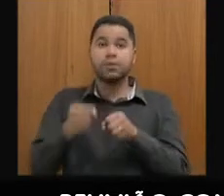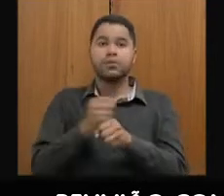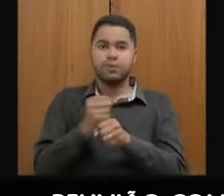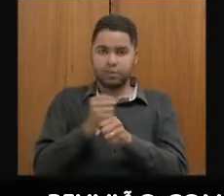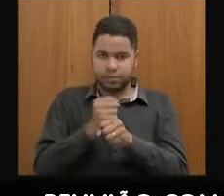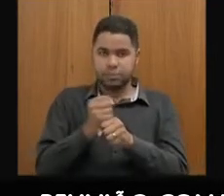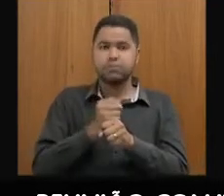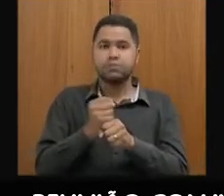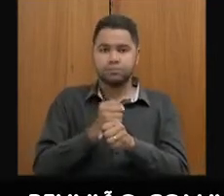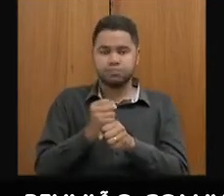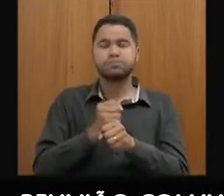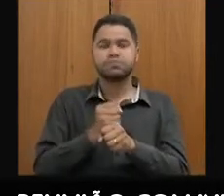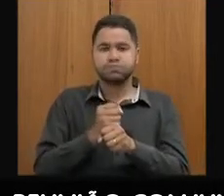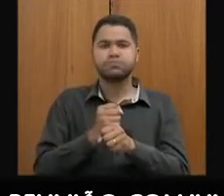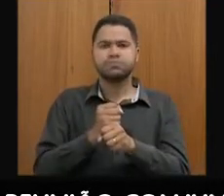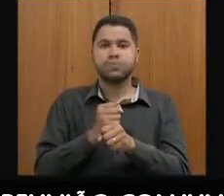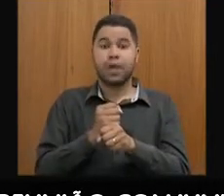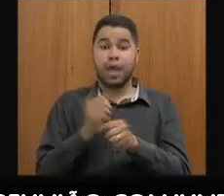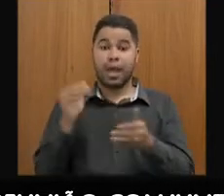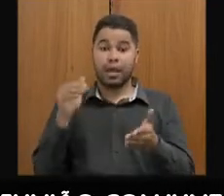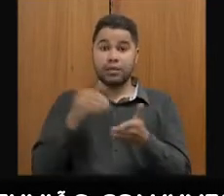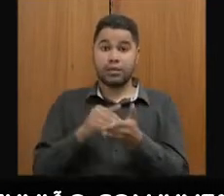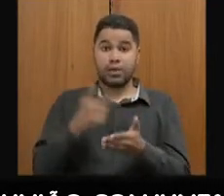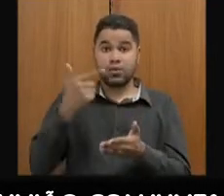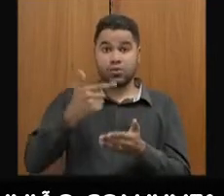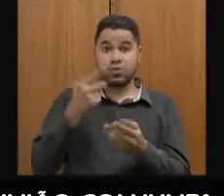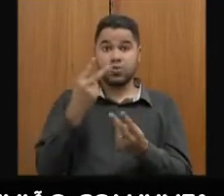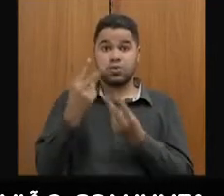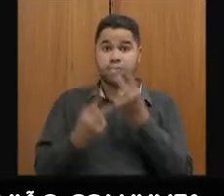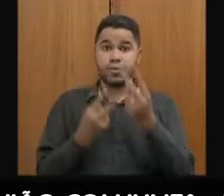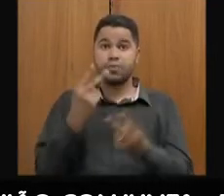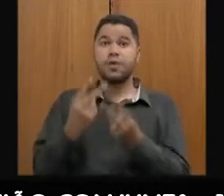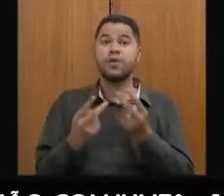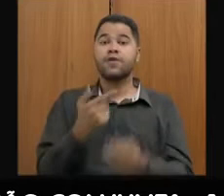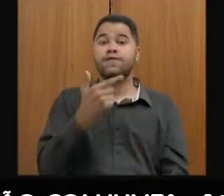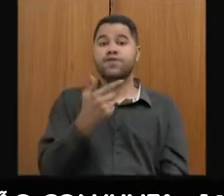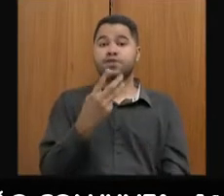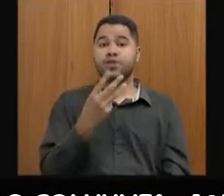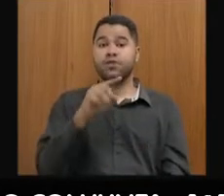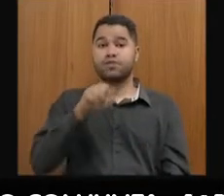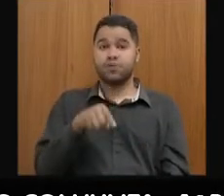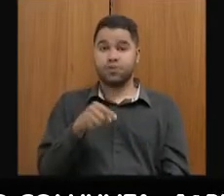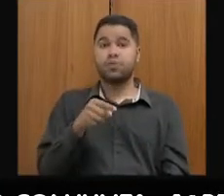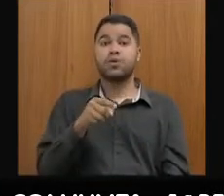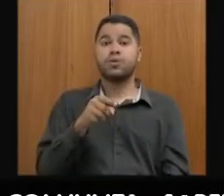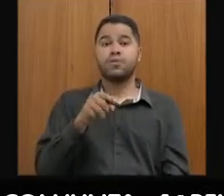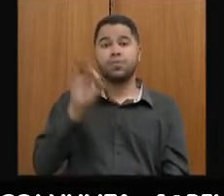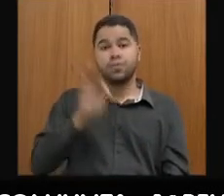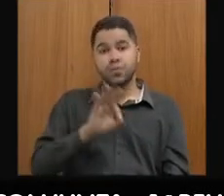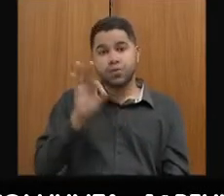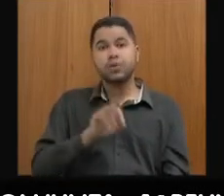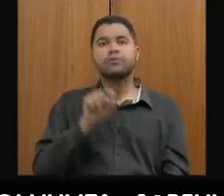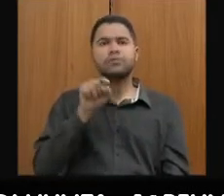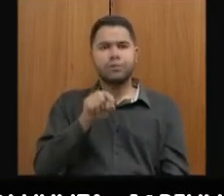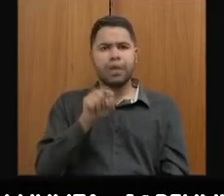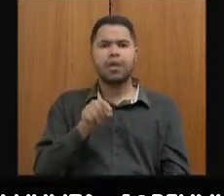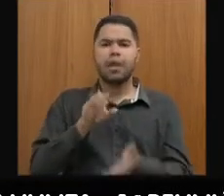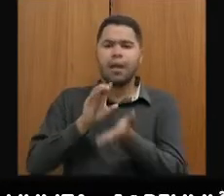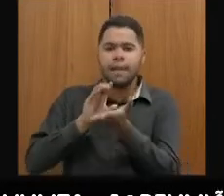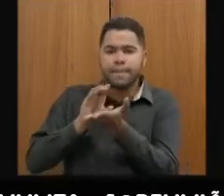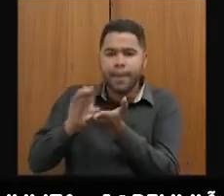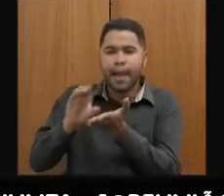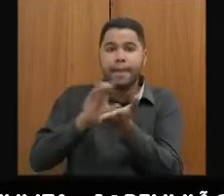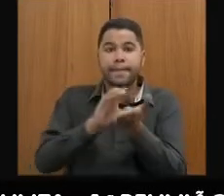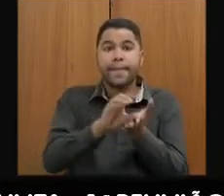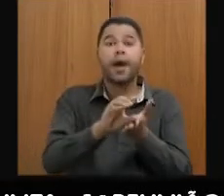até o segundo bimestre, 23,13%, investimentos que têm sido alocados diretamente